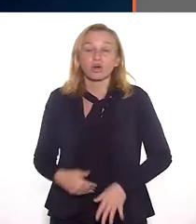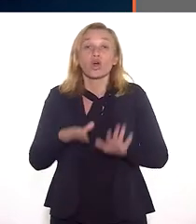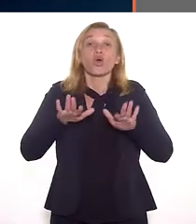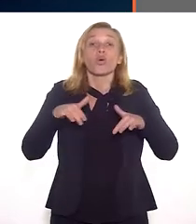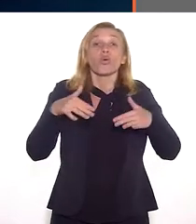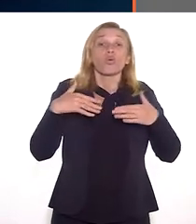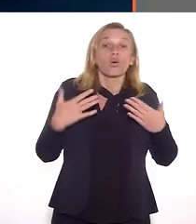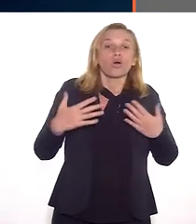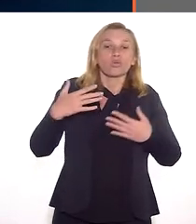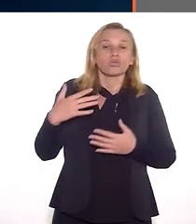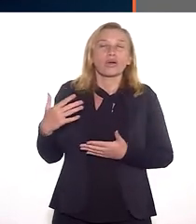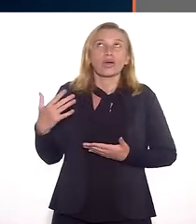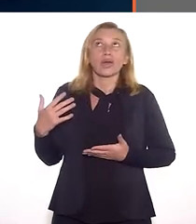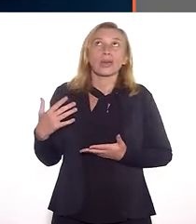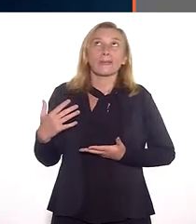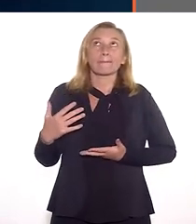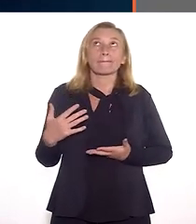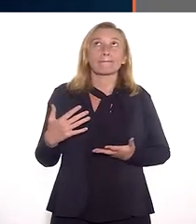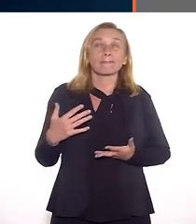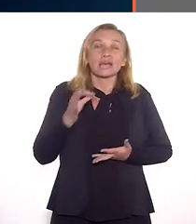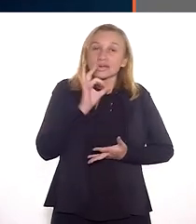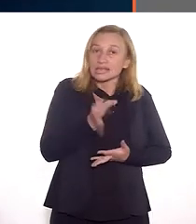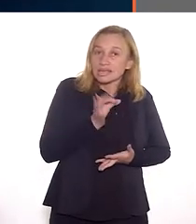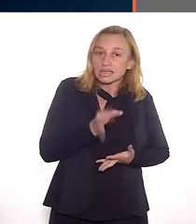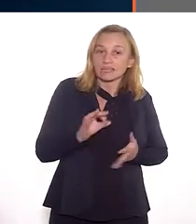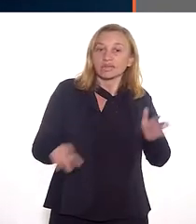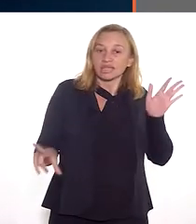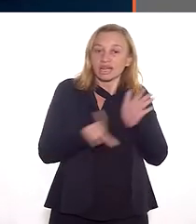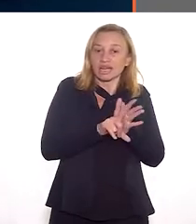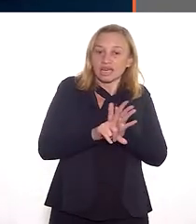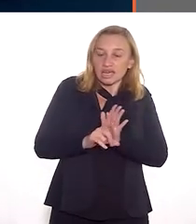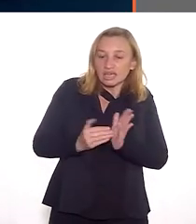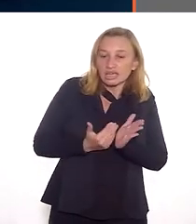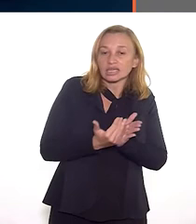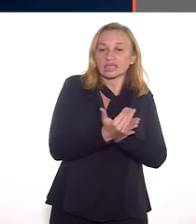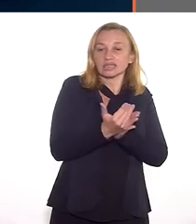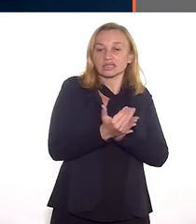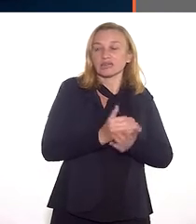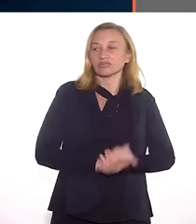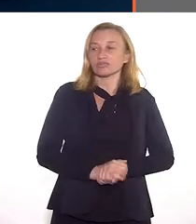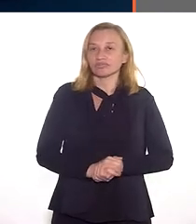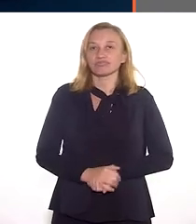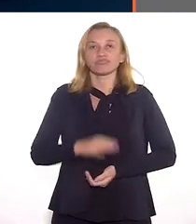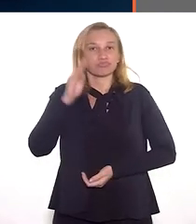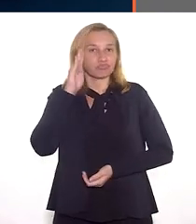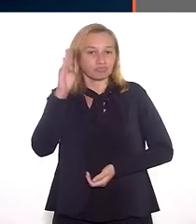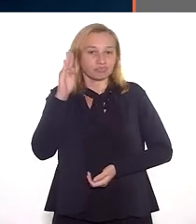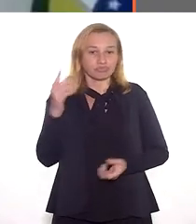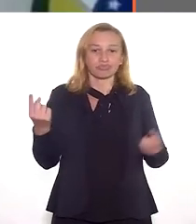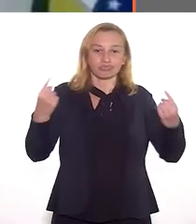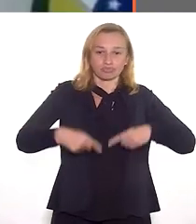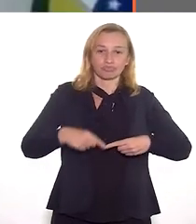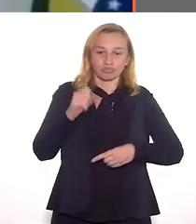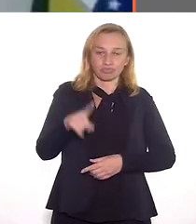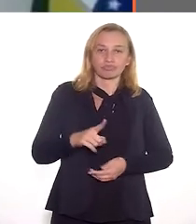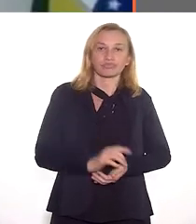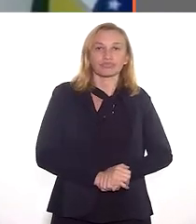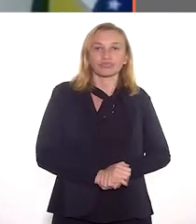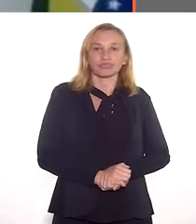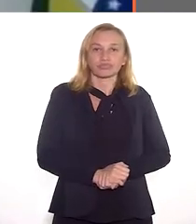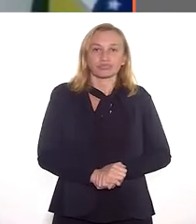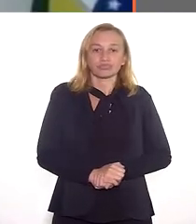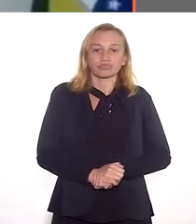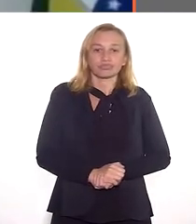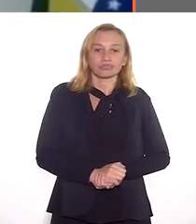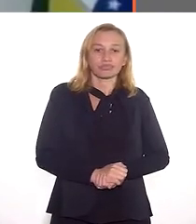pública? O você acha que tem que ser atacado quando, de fato, essa lei começar a ser implementada? Eu acho que o principal desafio